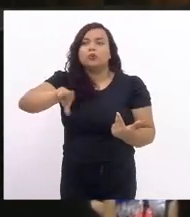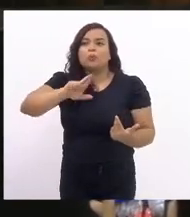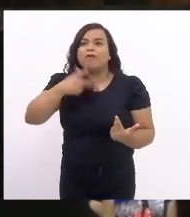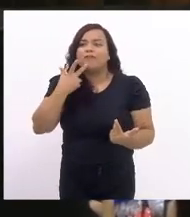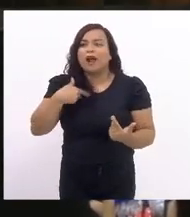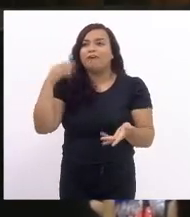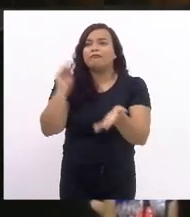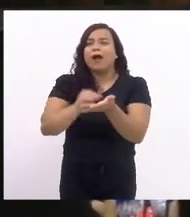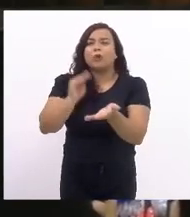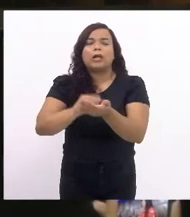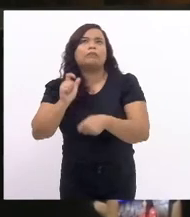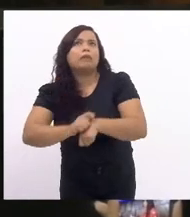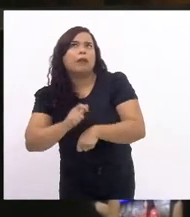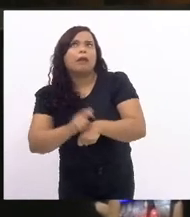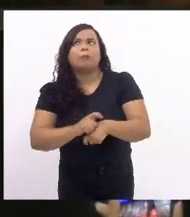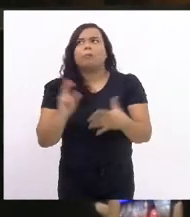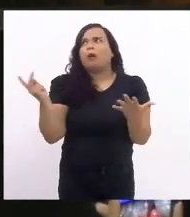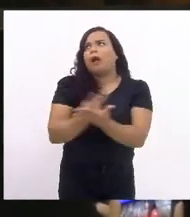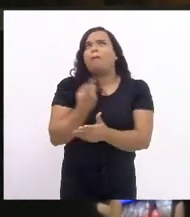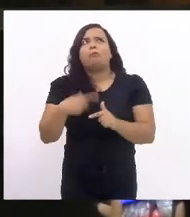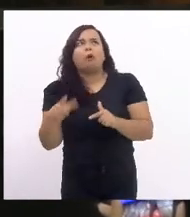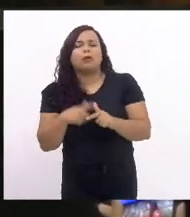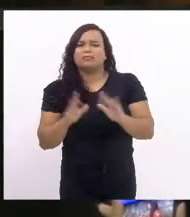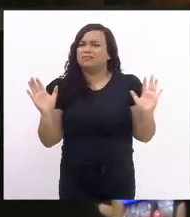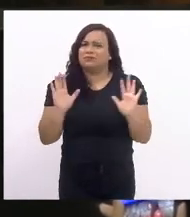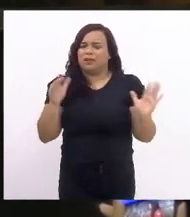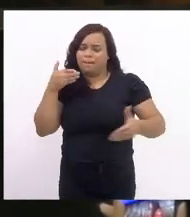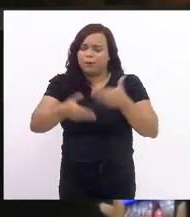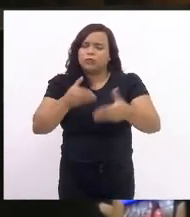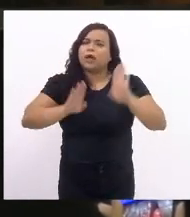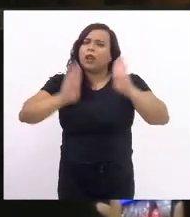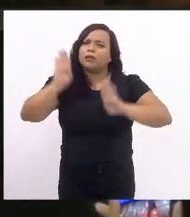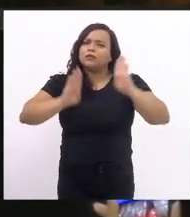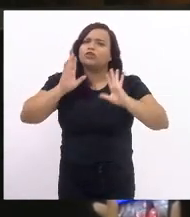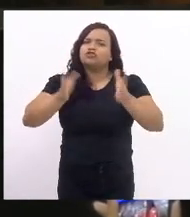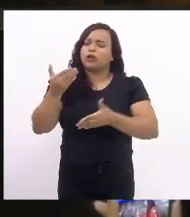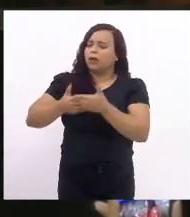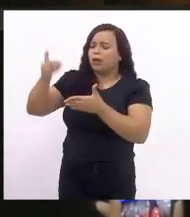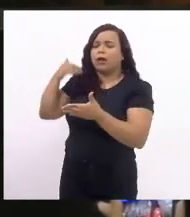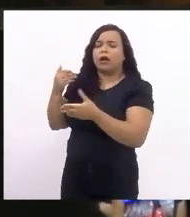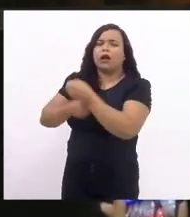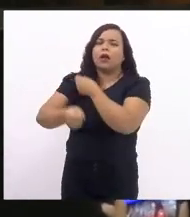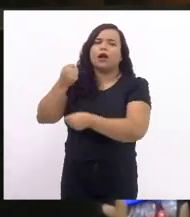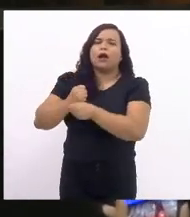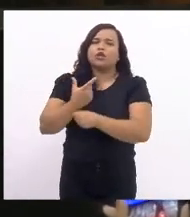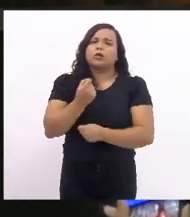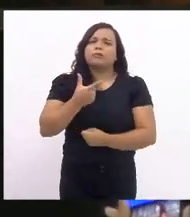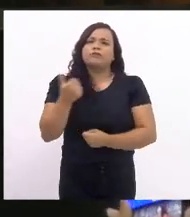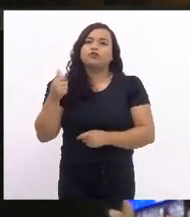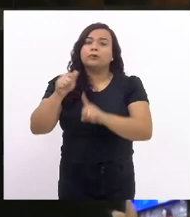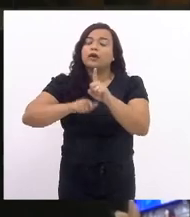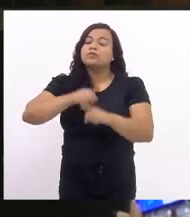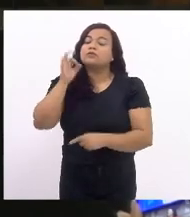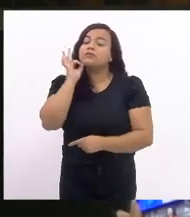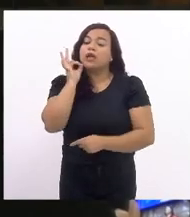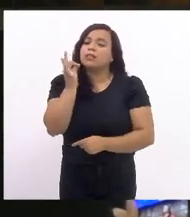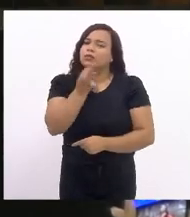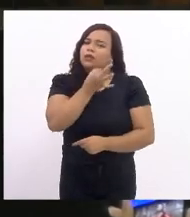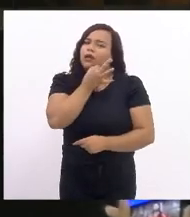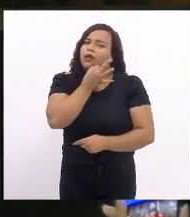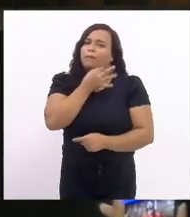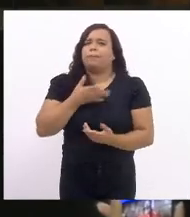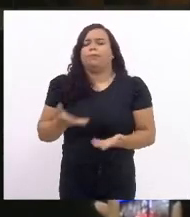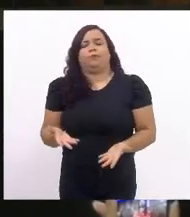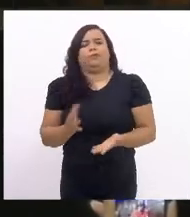de tempo, porque o processo de licitação foi feito em setembro de 2021, deputada. Não é